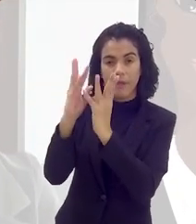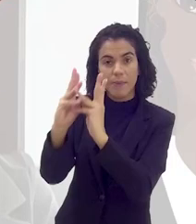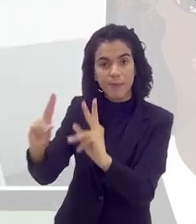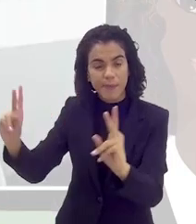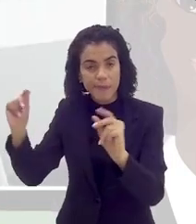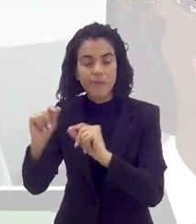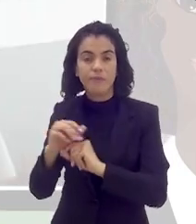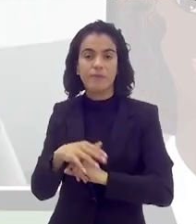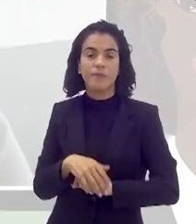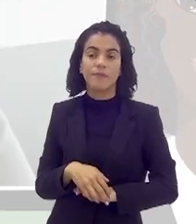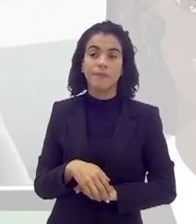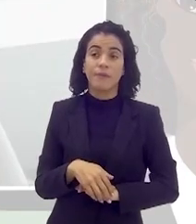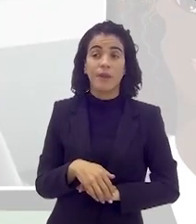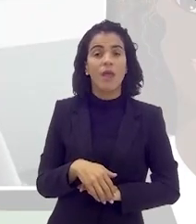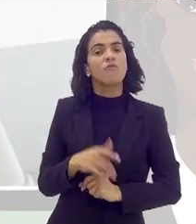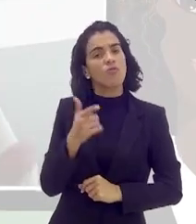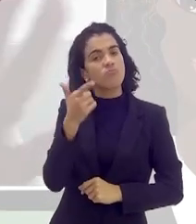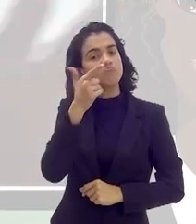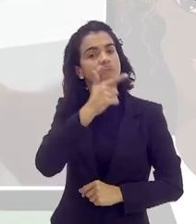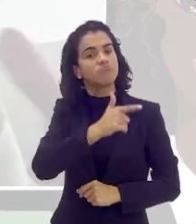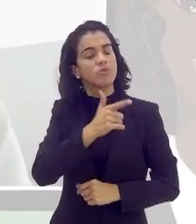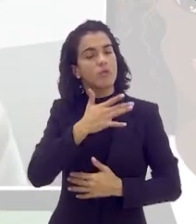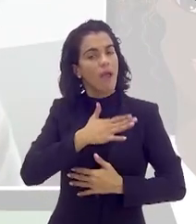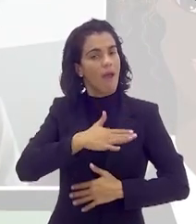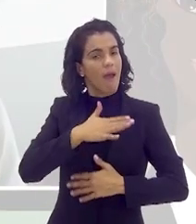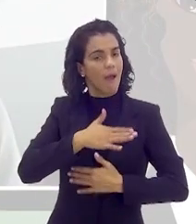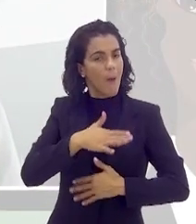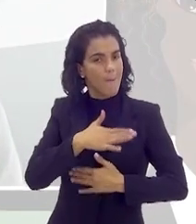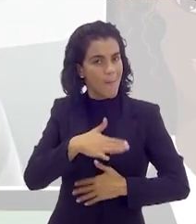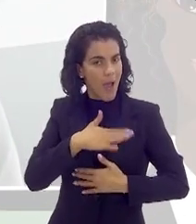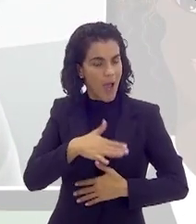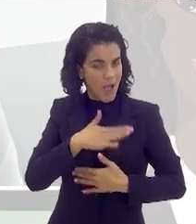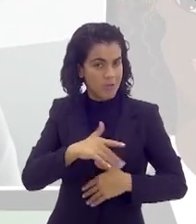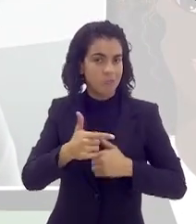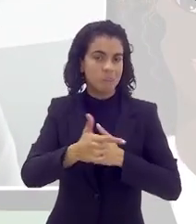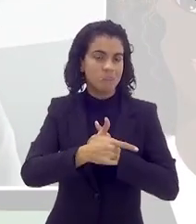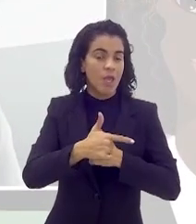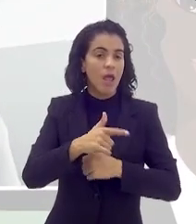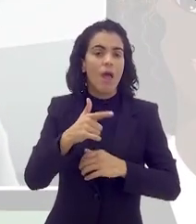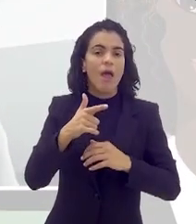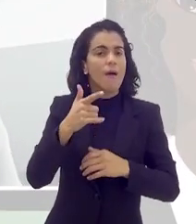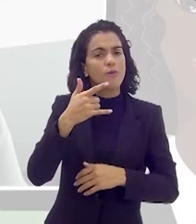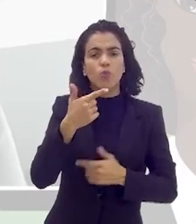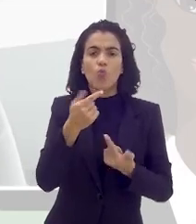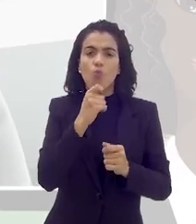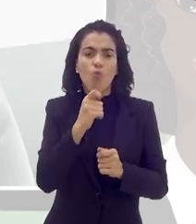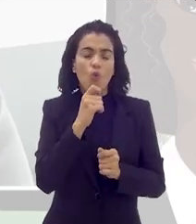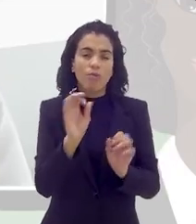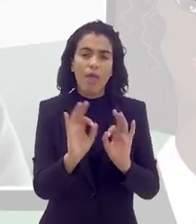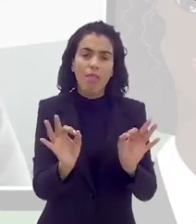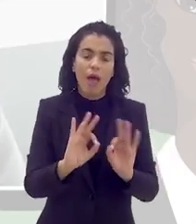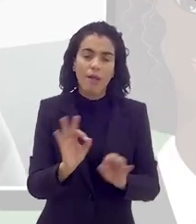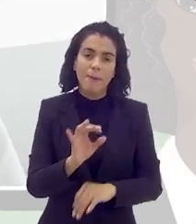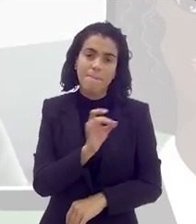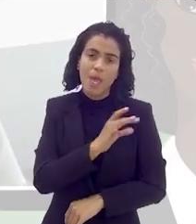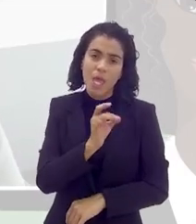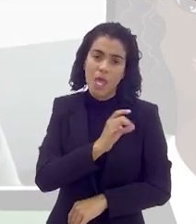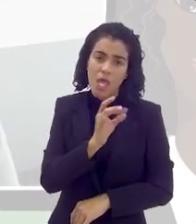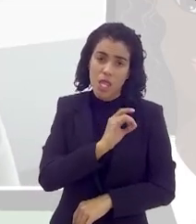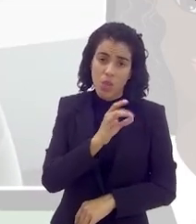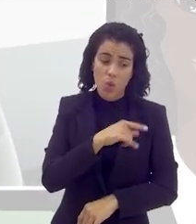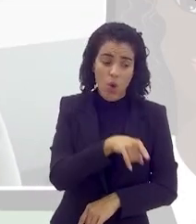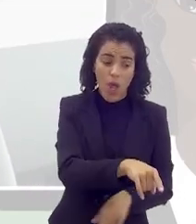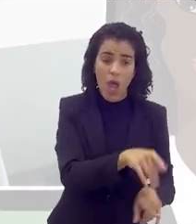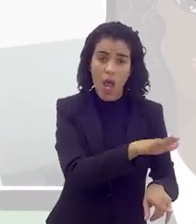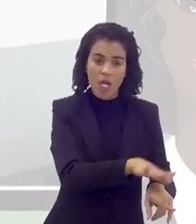se tratar isso. Eu vou conseguir me acalmar nesse papel, sem o medo de brigar com a criança, por exemplo, e a